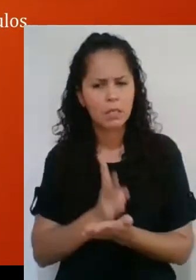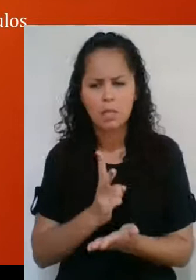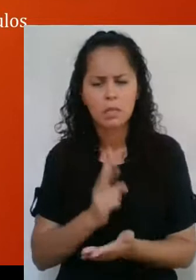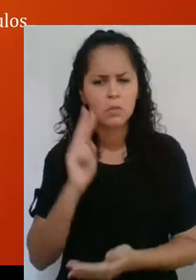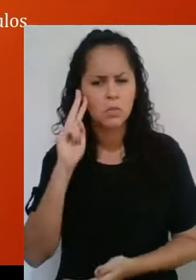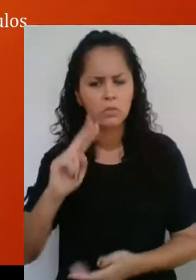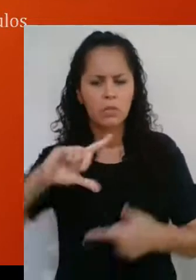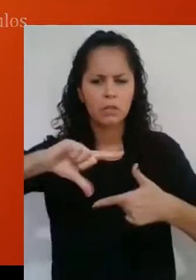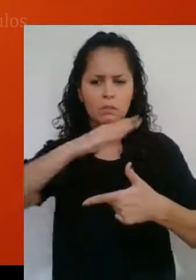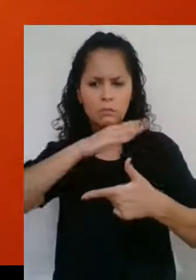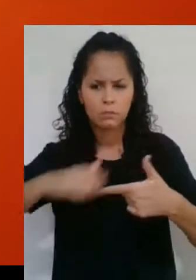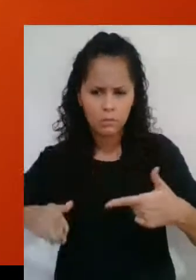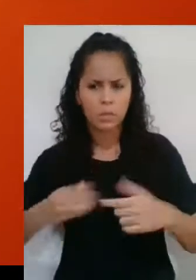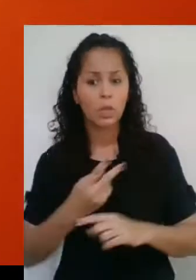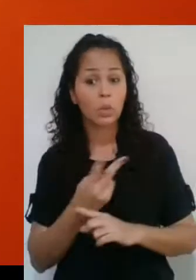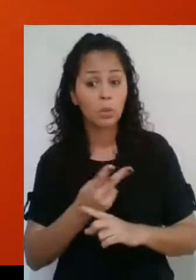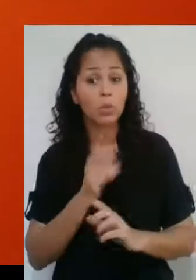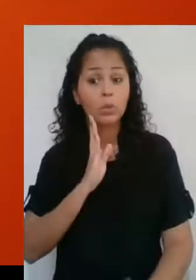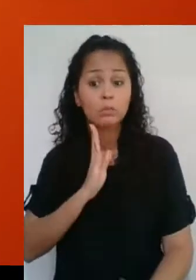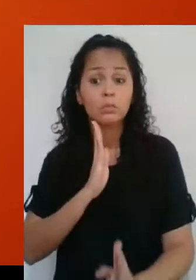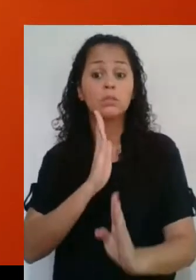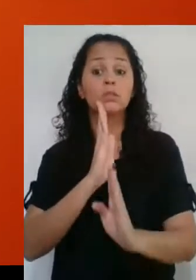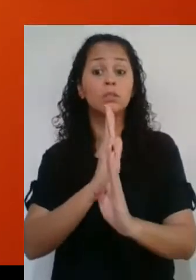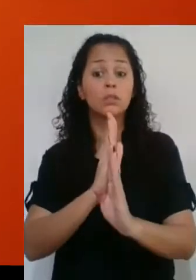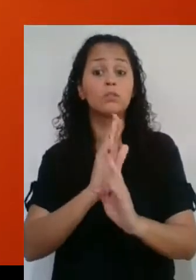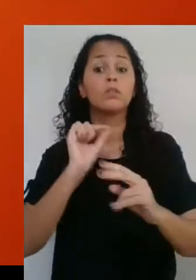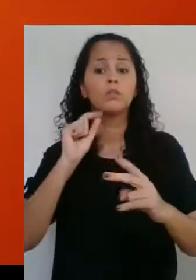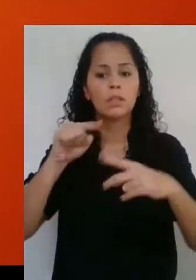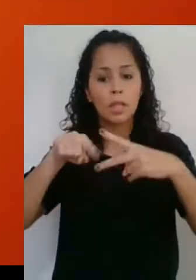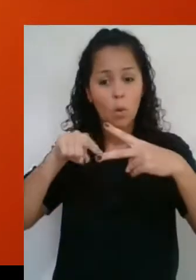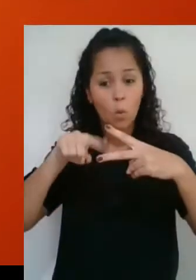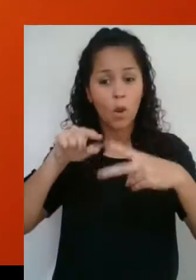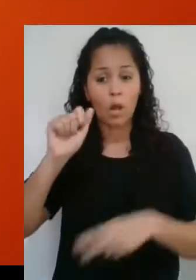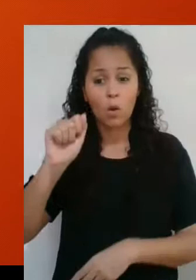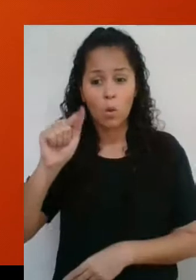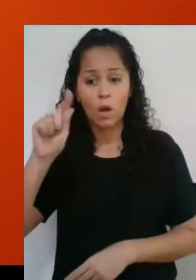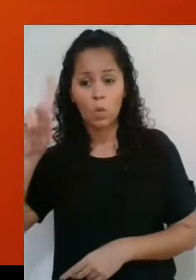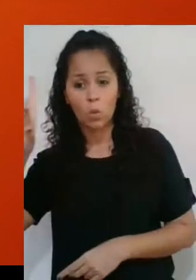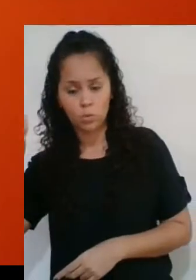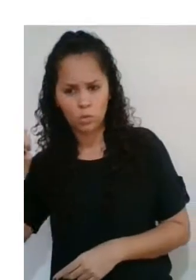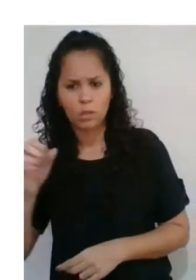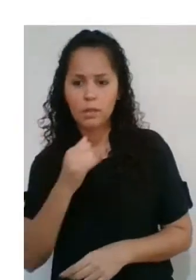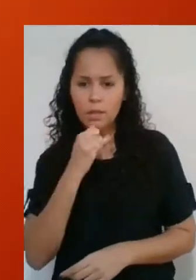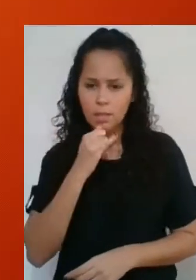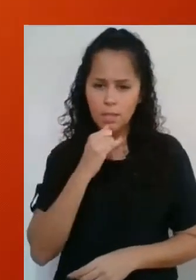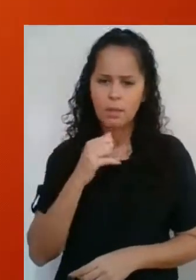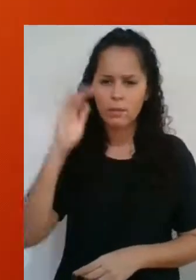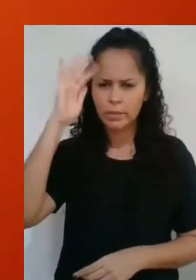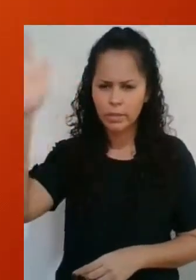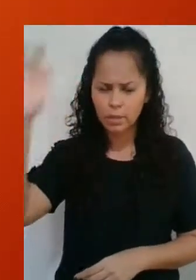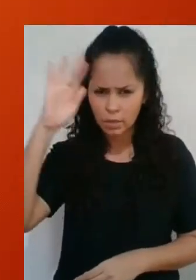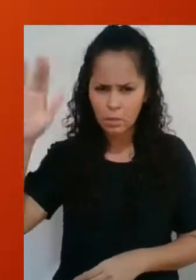Sempre que você se deparar com um triângulo retângulo, procure imediatamente identificar um dos seus ângulos agudos. No nosso